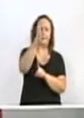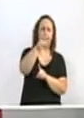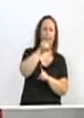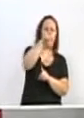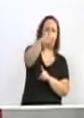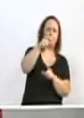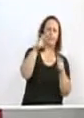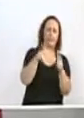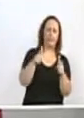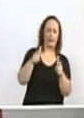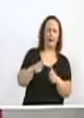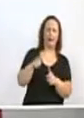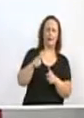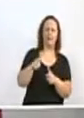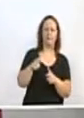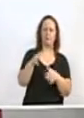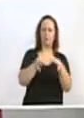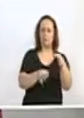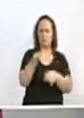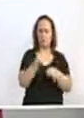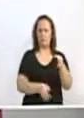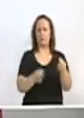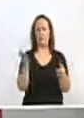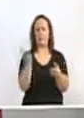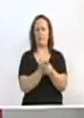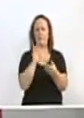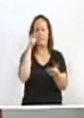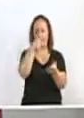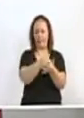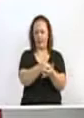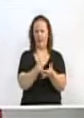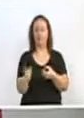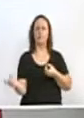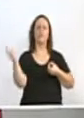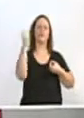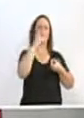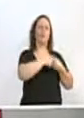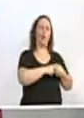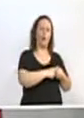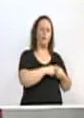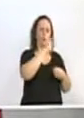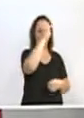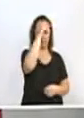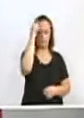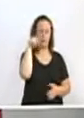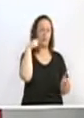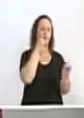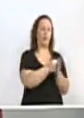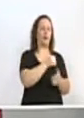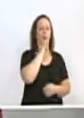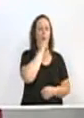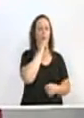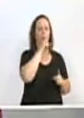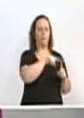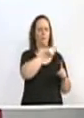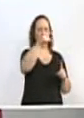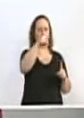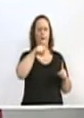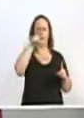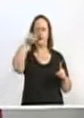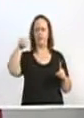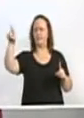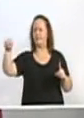no Poder Judiciário pagar as custas processuais, e depois voltar à Prefeitura pagar o principal. Olha só a